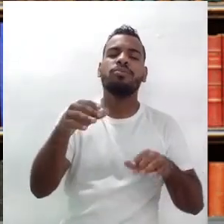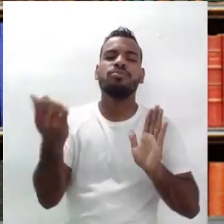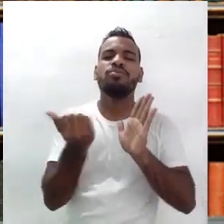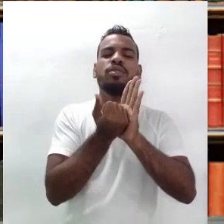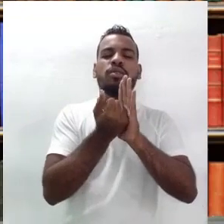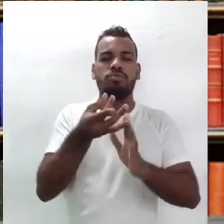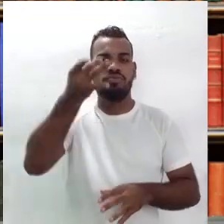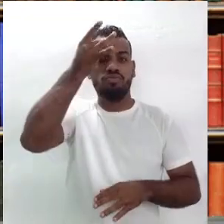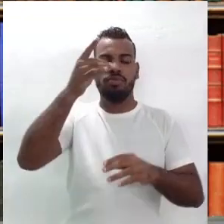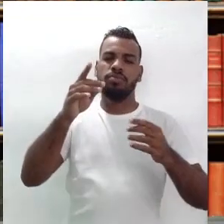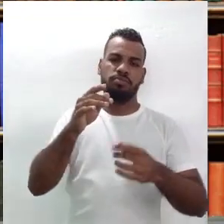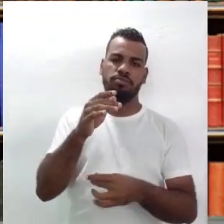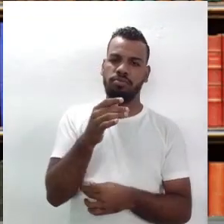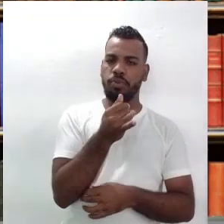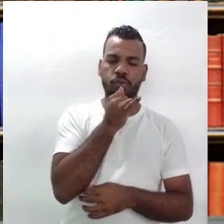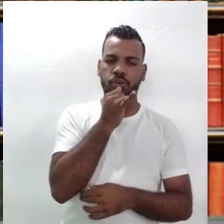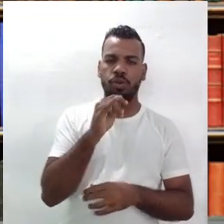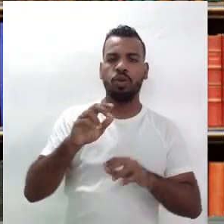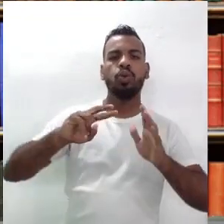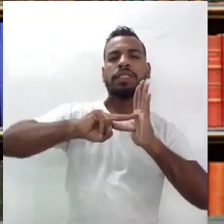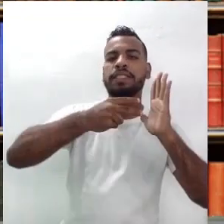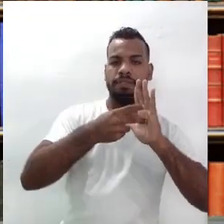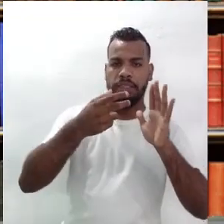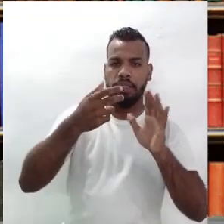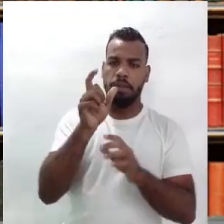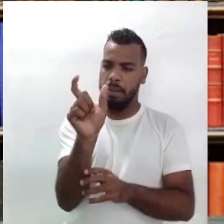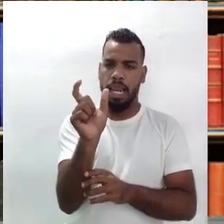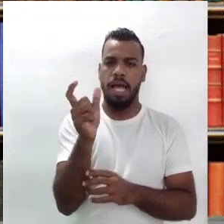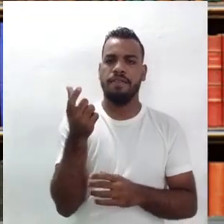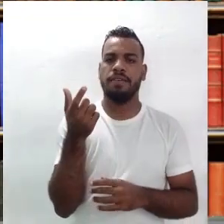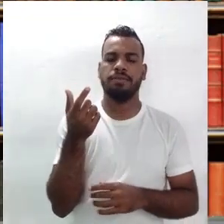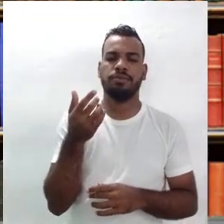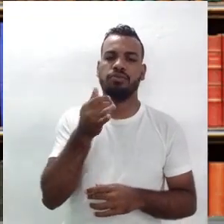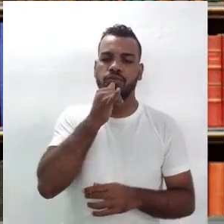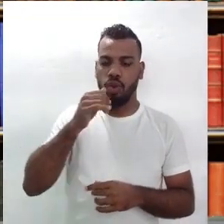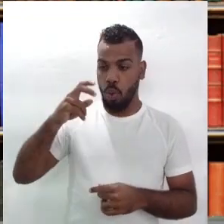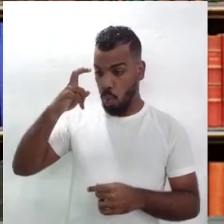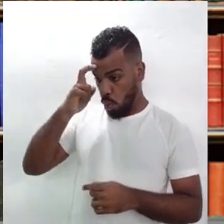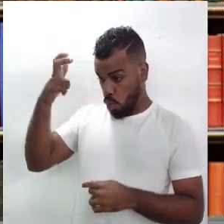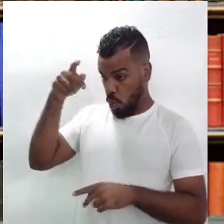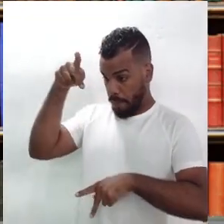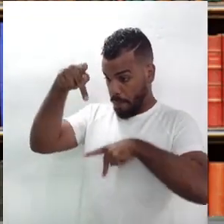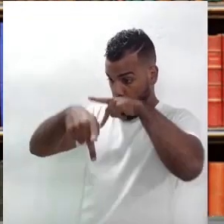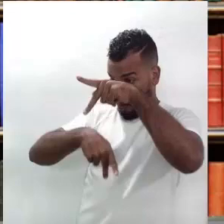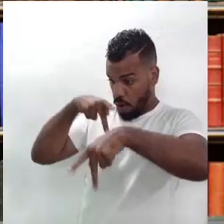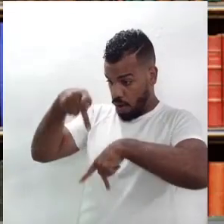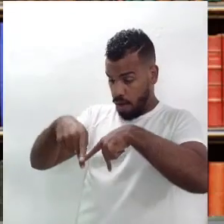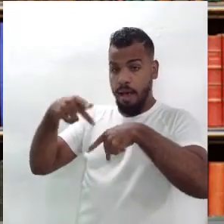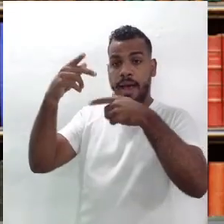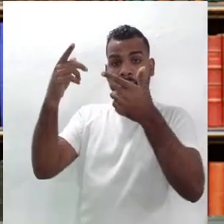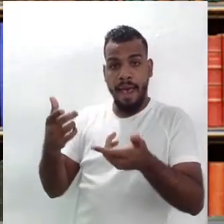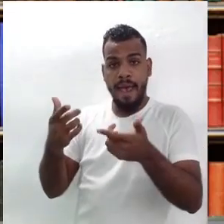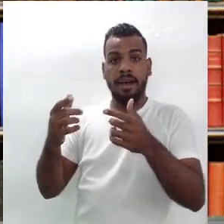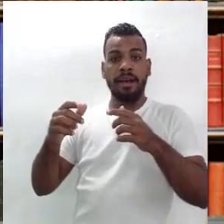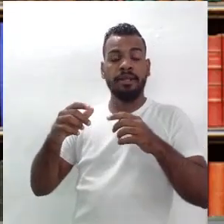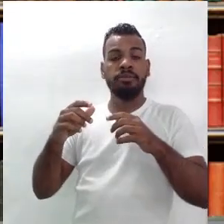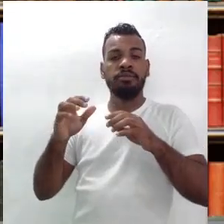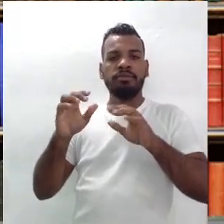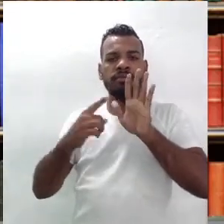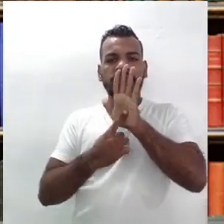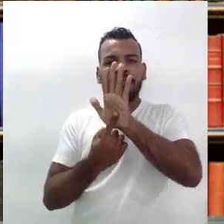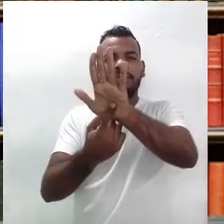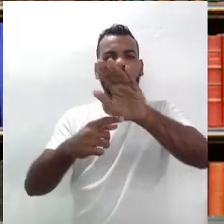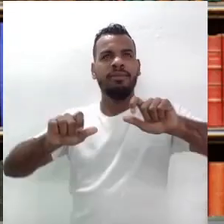conotativo o termo, a cultura popular ganha um status, ela ganha esse